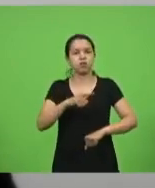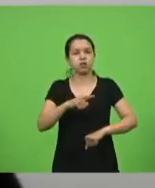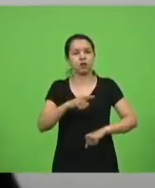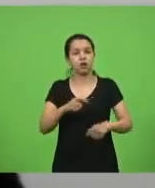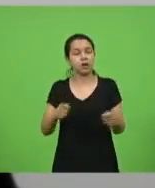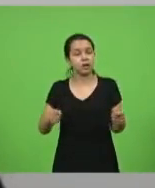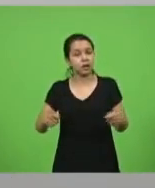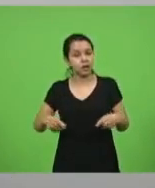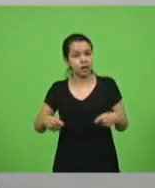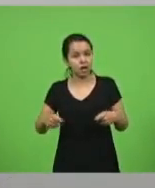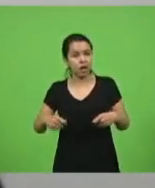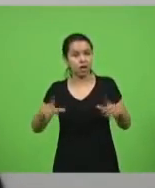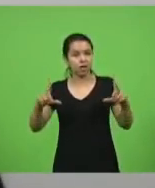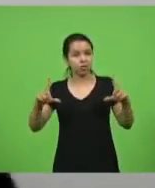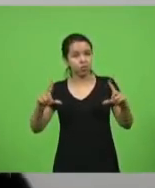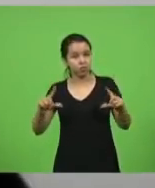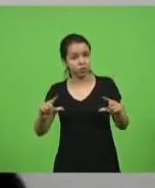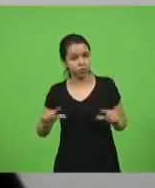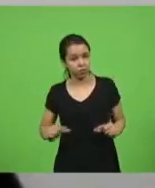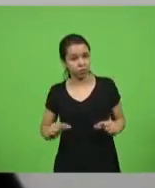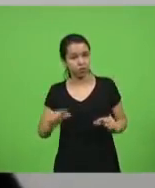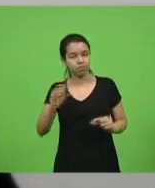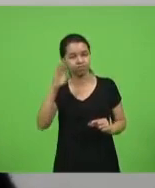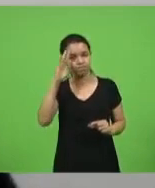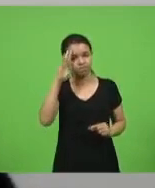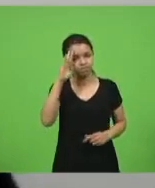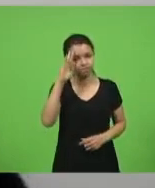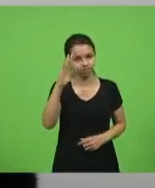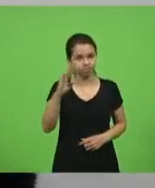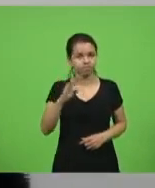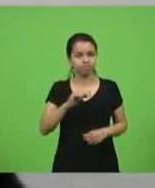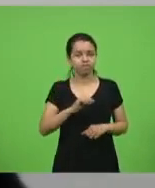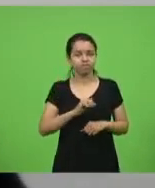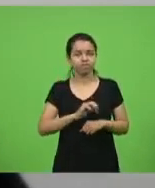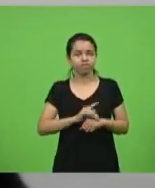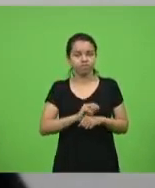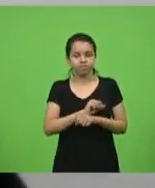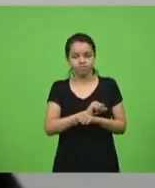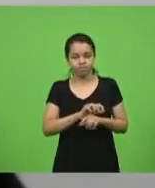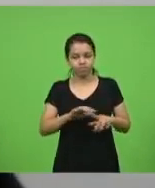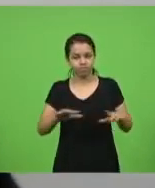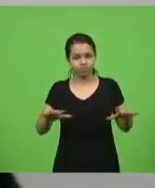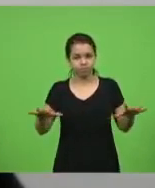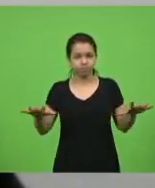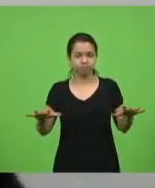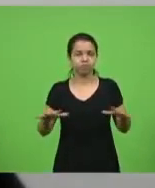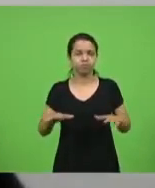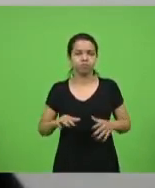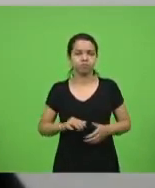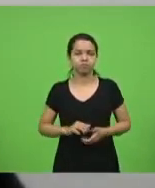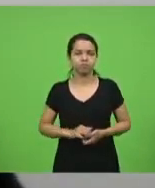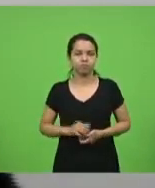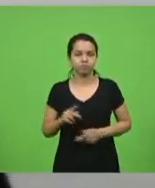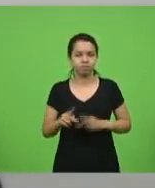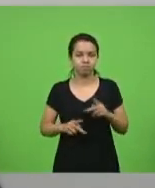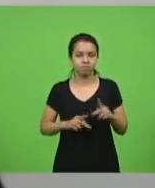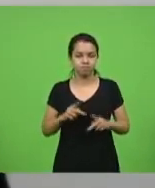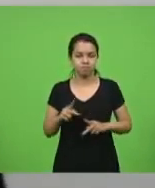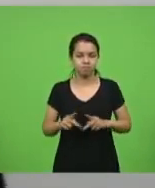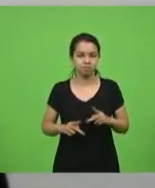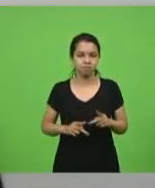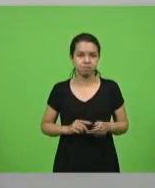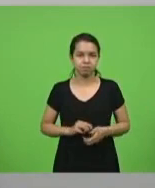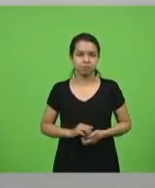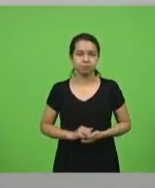amenizar, principalmente, essa grande transmissão do vírus que está acometendo a população. A